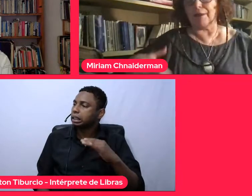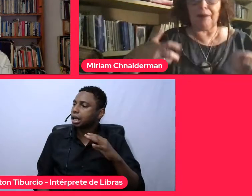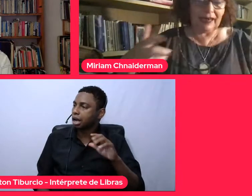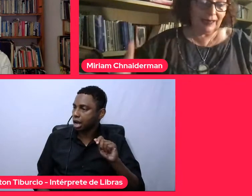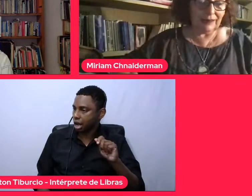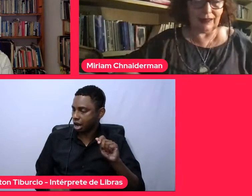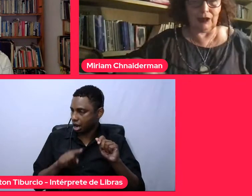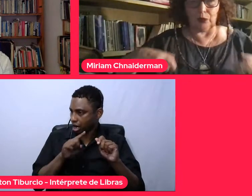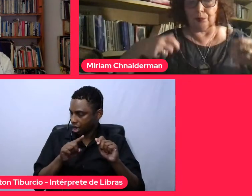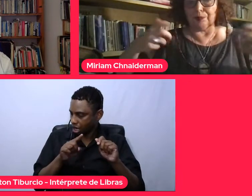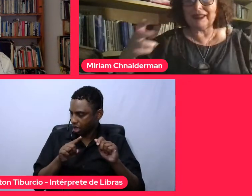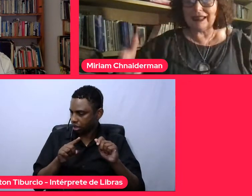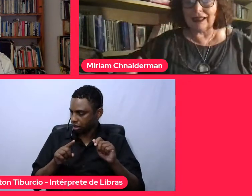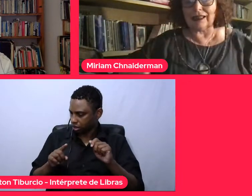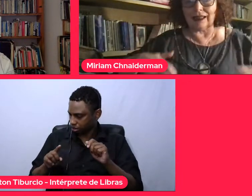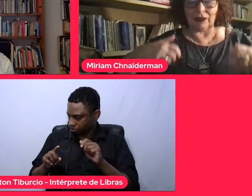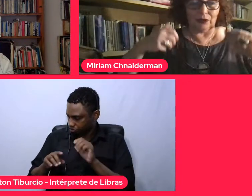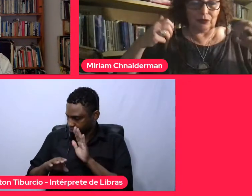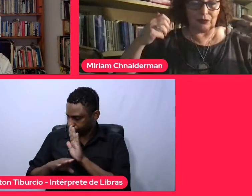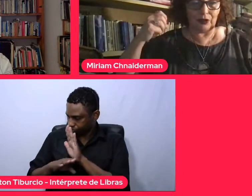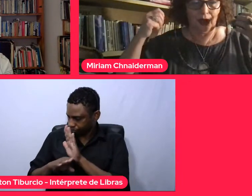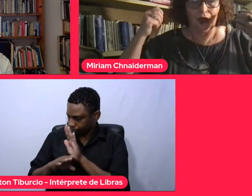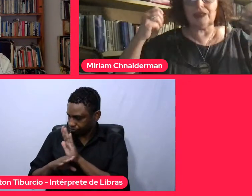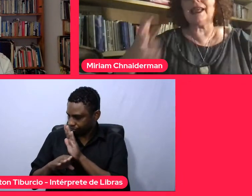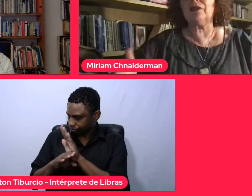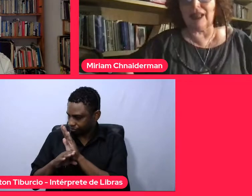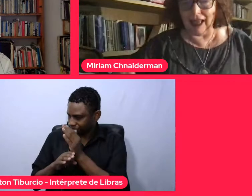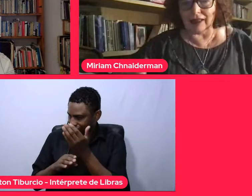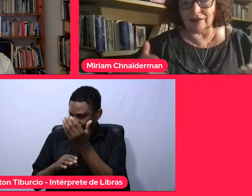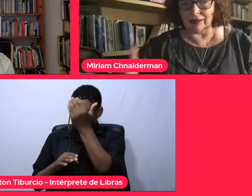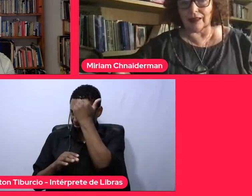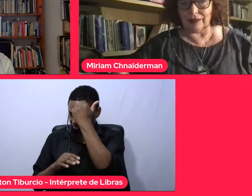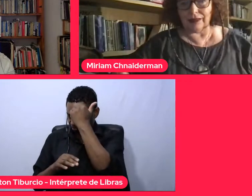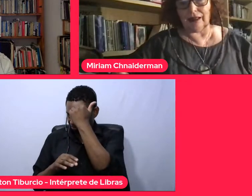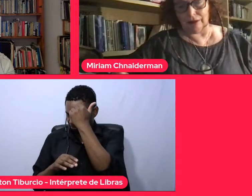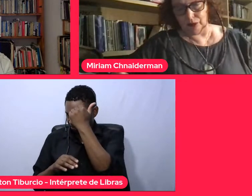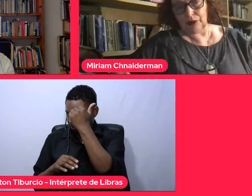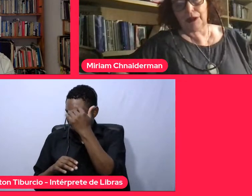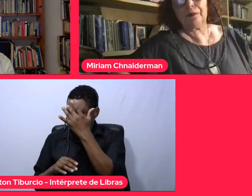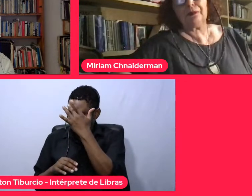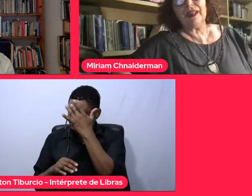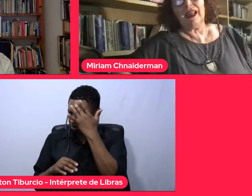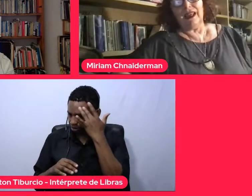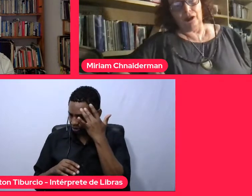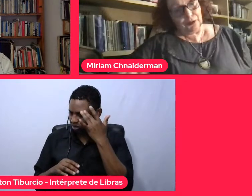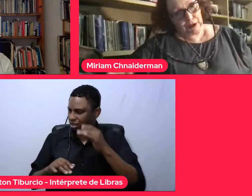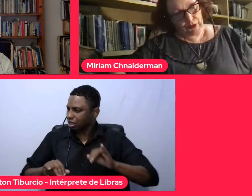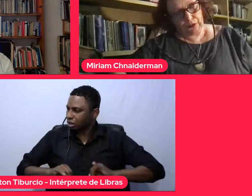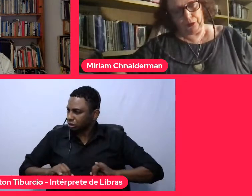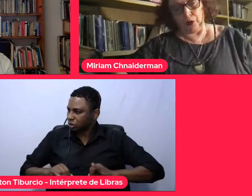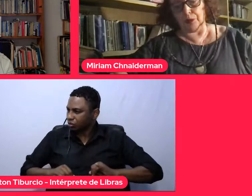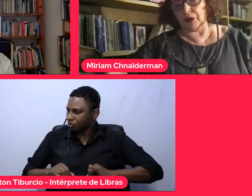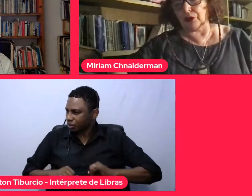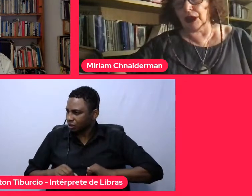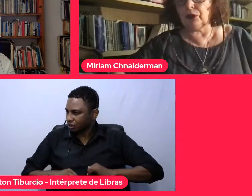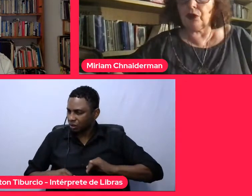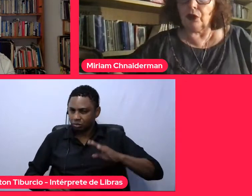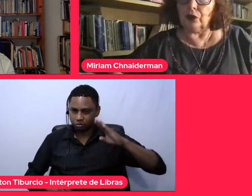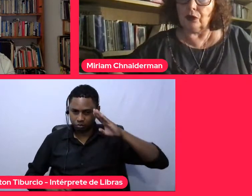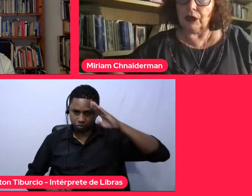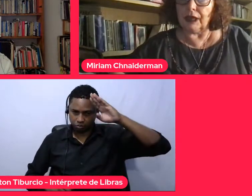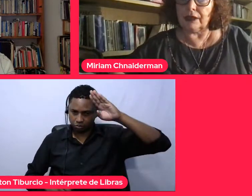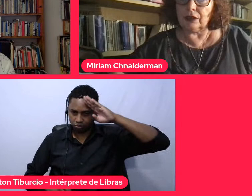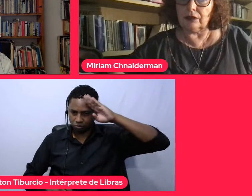de reparação psíquica dos sequelados da ditadura, eu fiz um filme e o